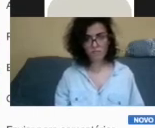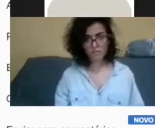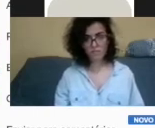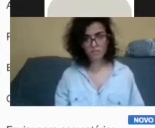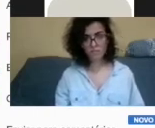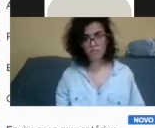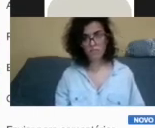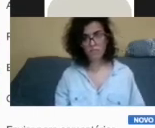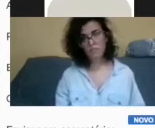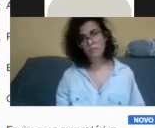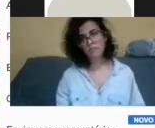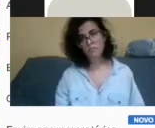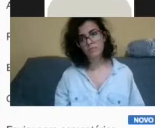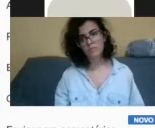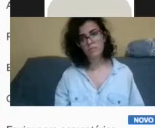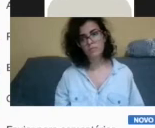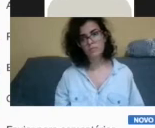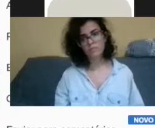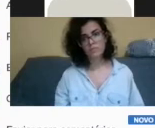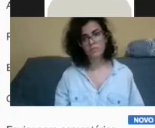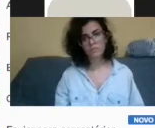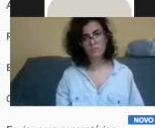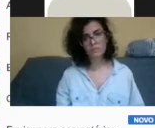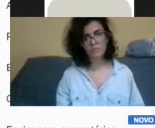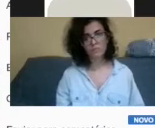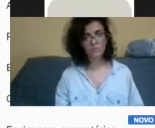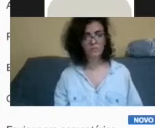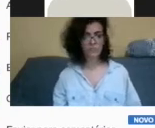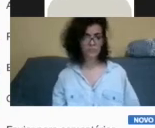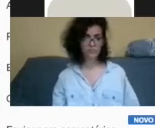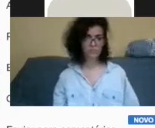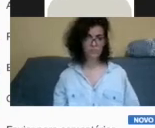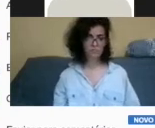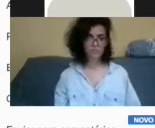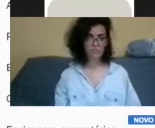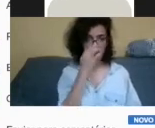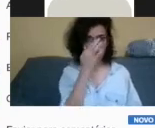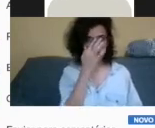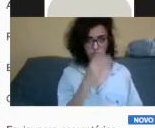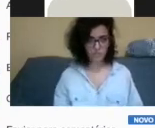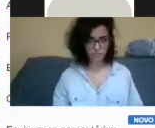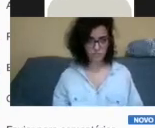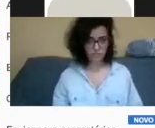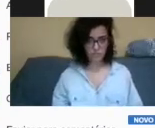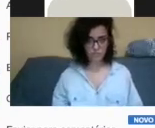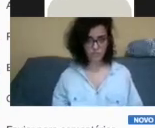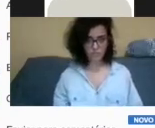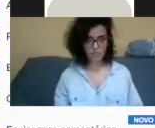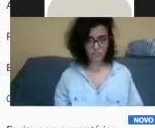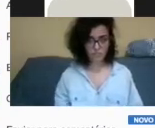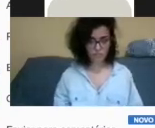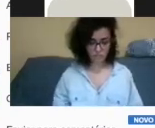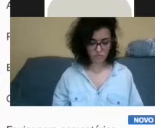TV, no jornal, na internet, no celular sobre o coronavírus ou a COVID-19. Vocês podem perceber que é pouca informação por página,